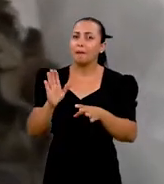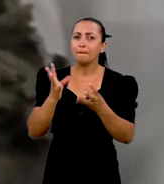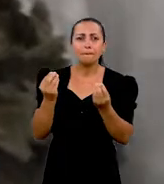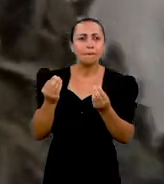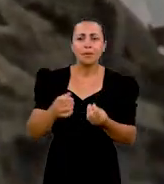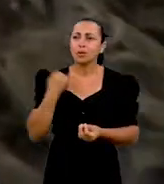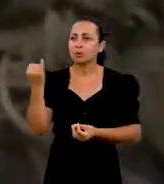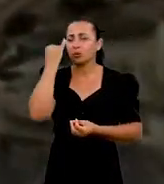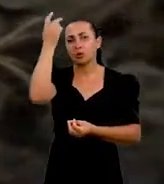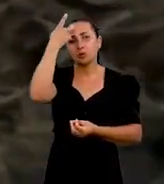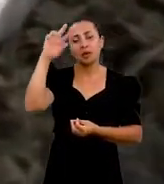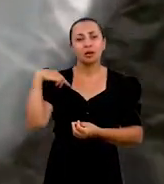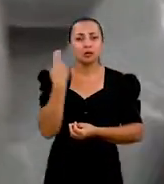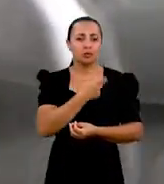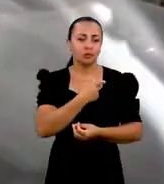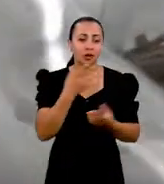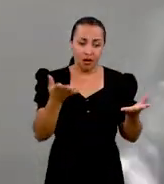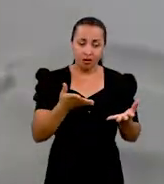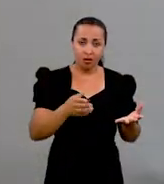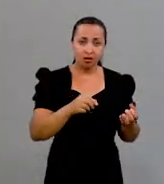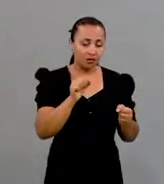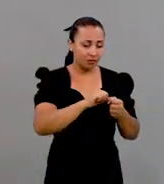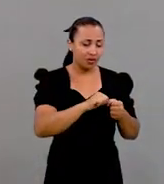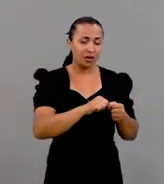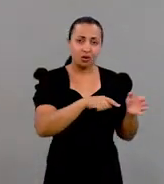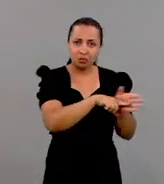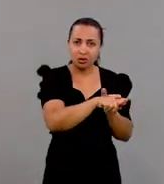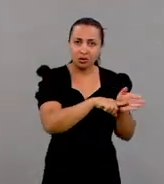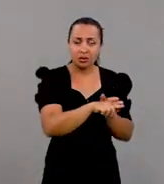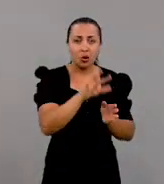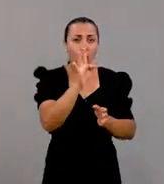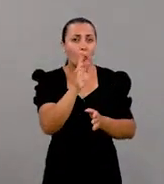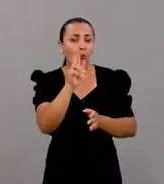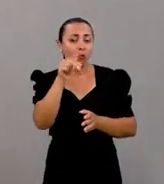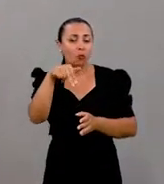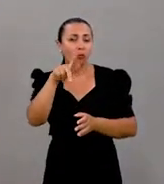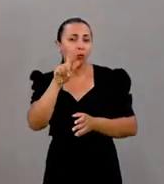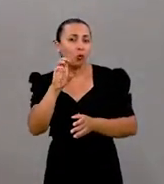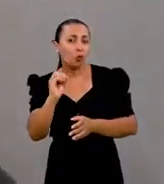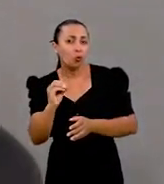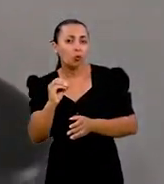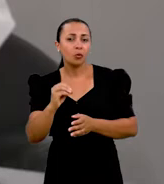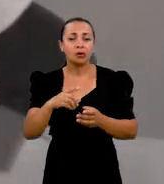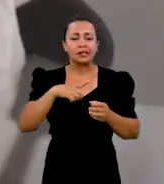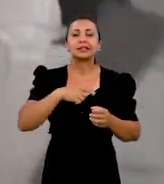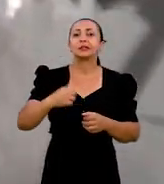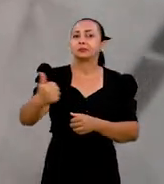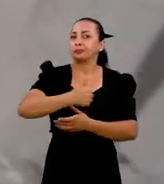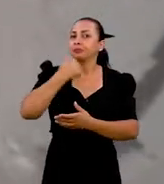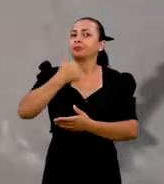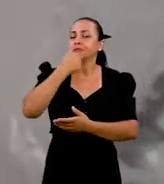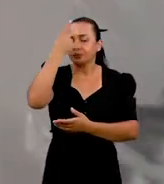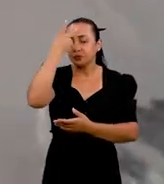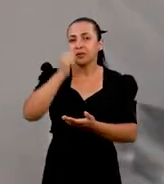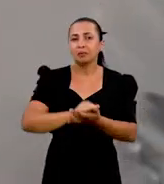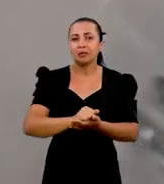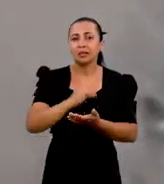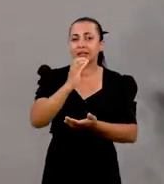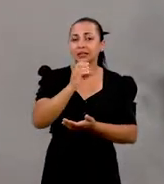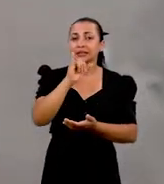a gente. Recentemente a gente fez uma pesquisa com fungo, e deu positivo para a espécie,